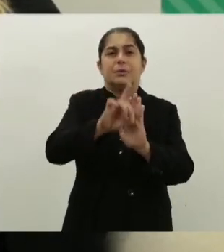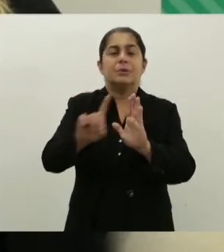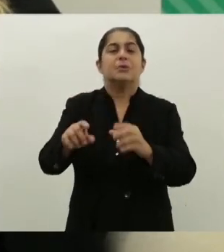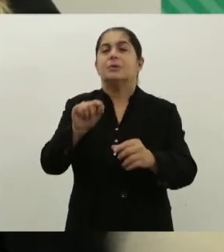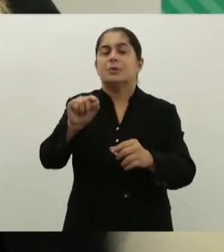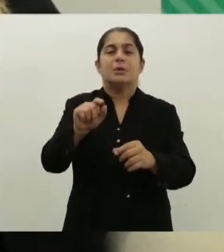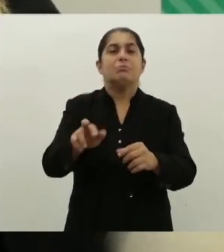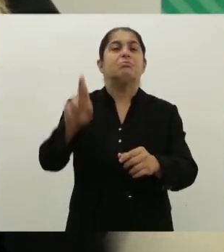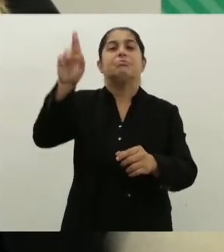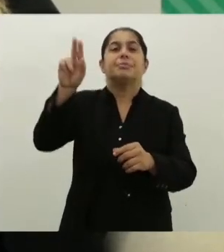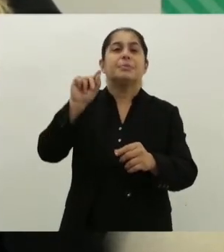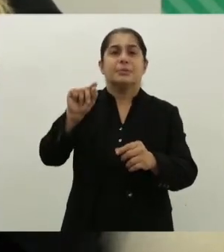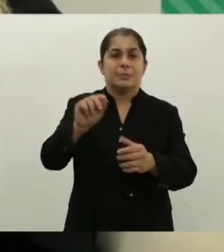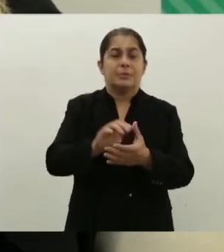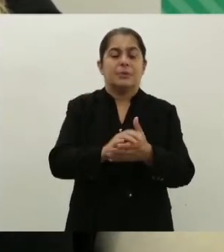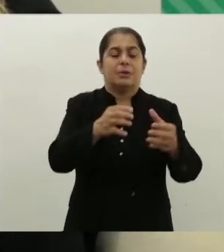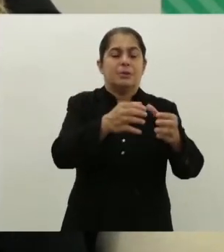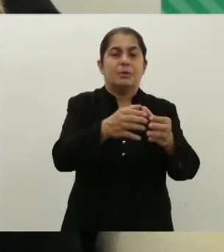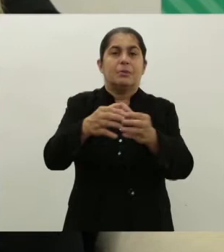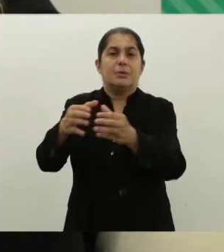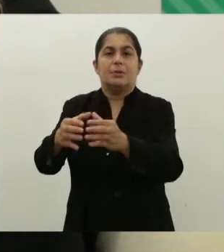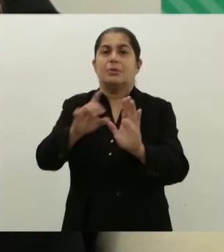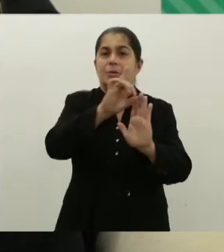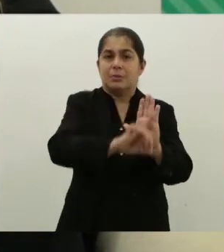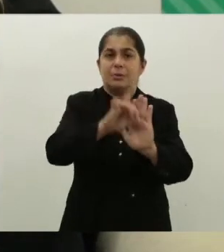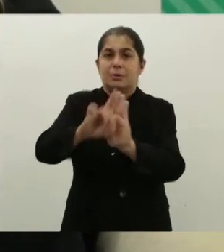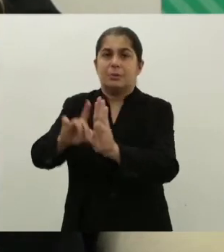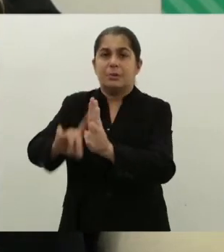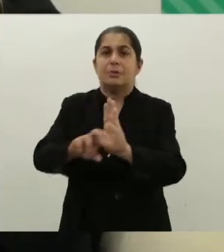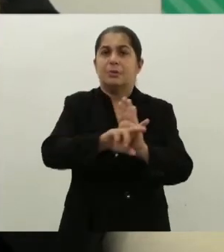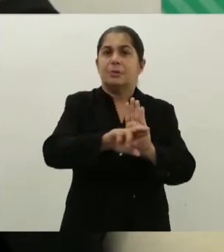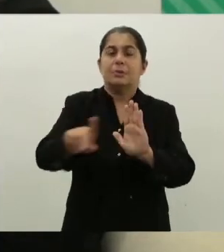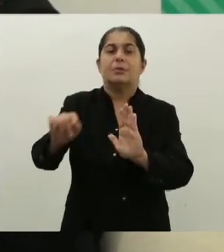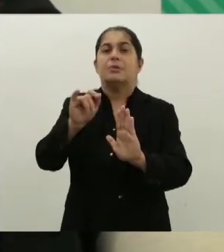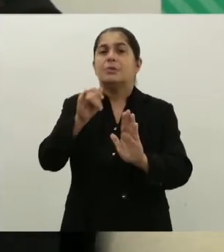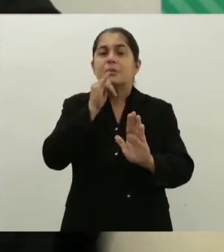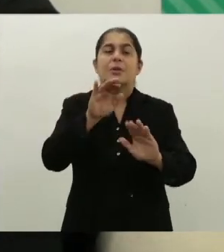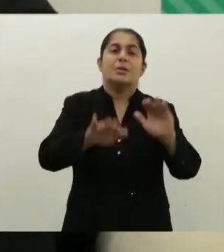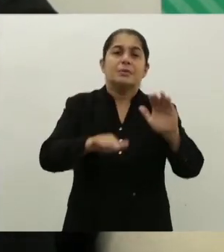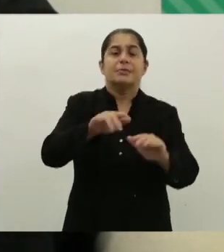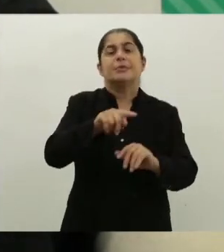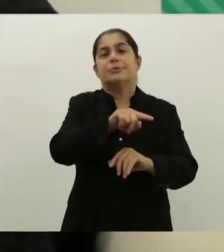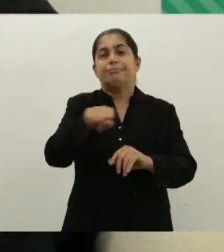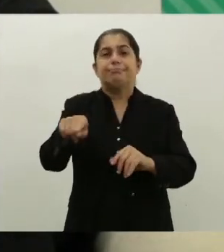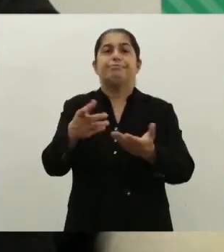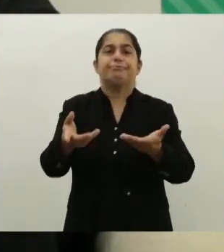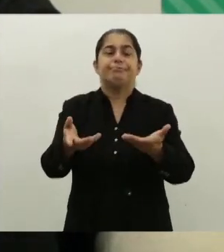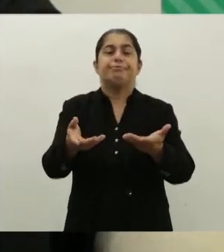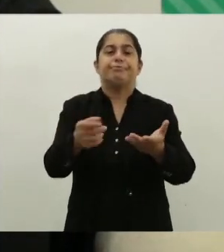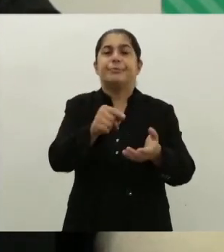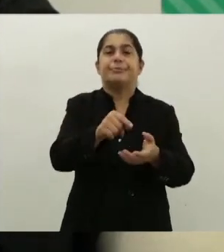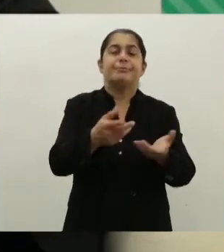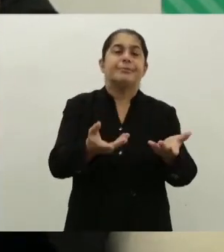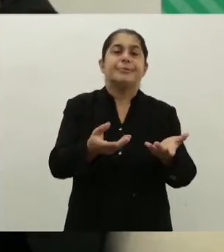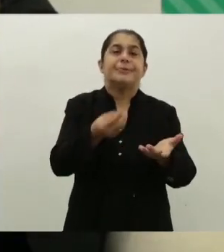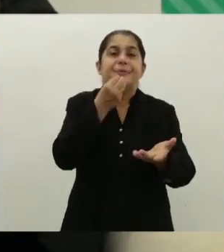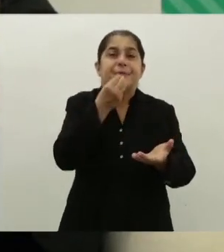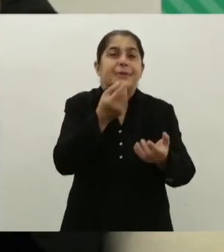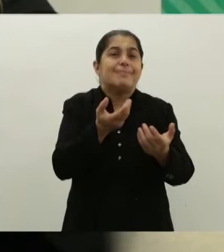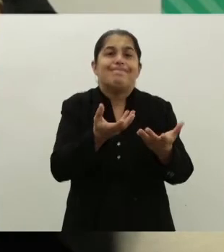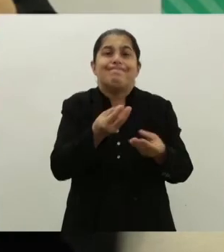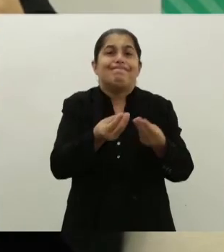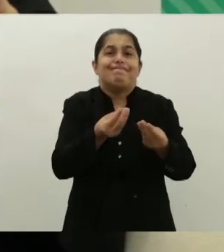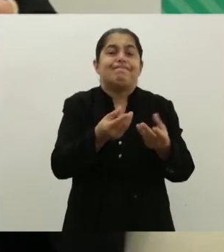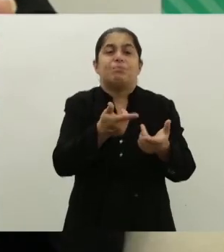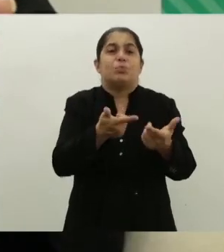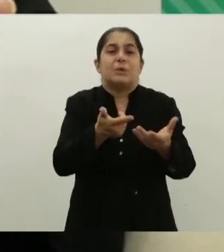da política da criança e do adolescente são os conselhos de direitos, mas os conselhos de direitos são órgãos fragilizados. E esses órgãos fragilizados